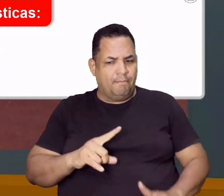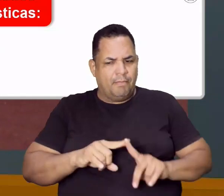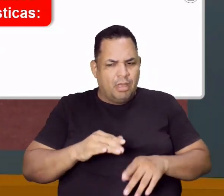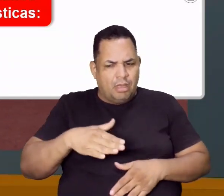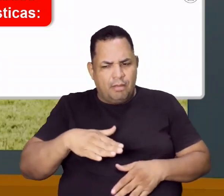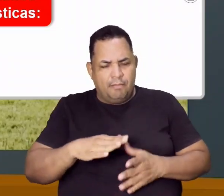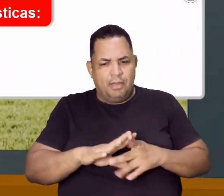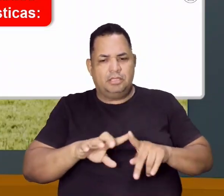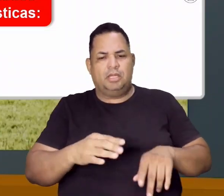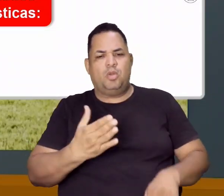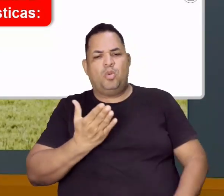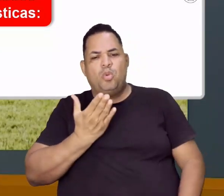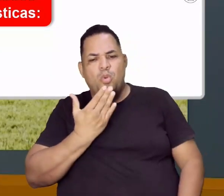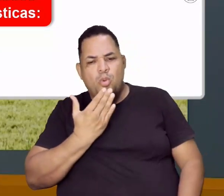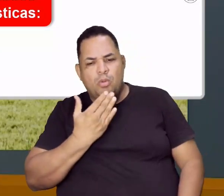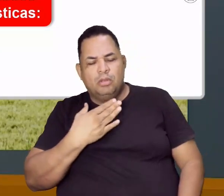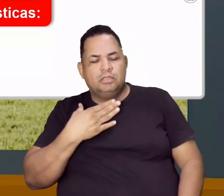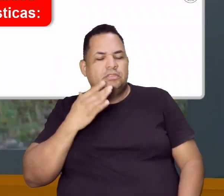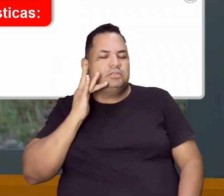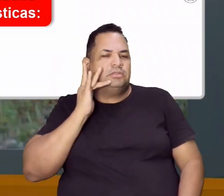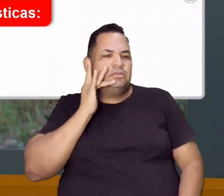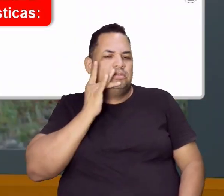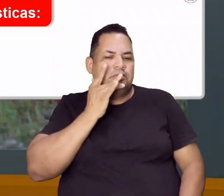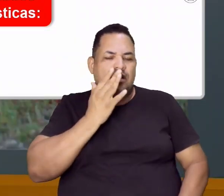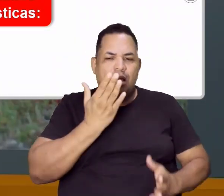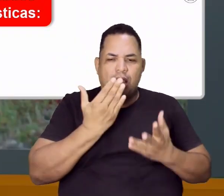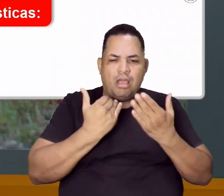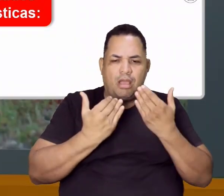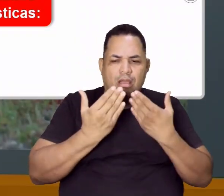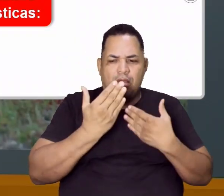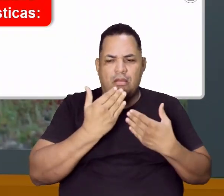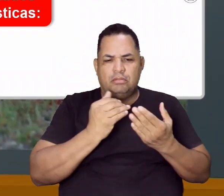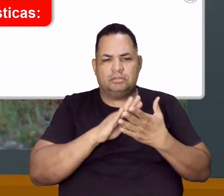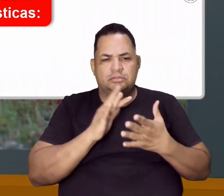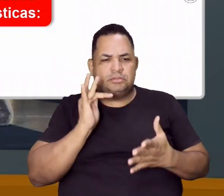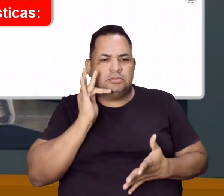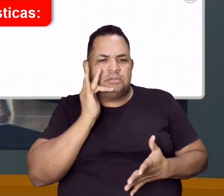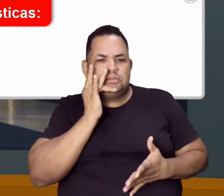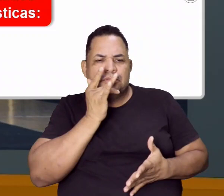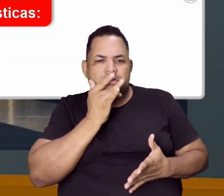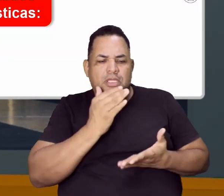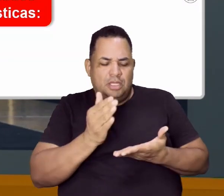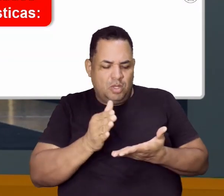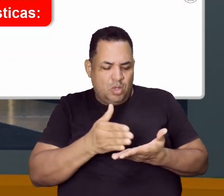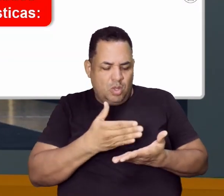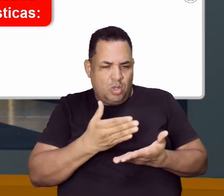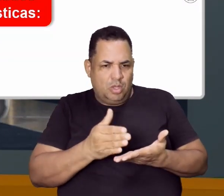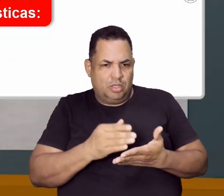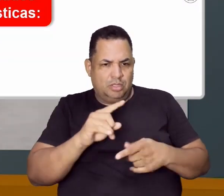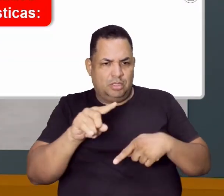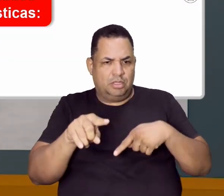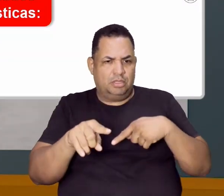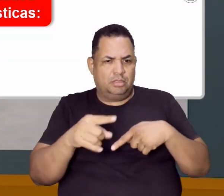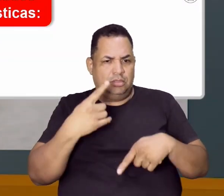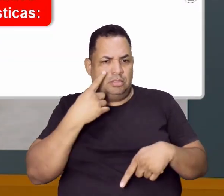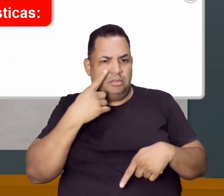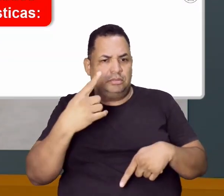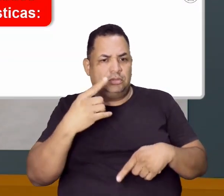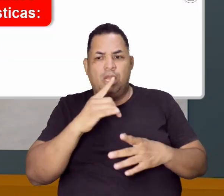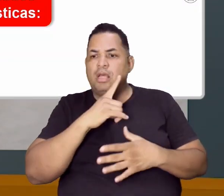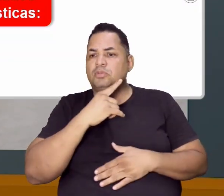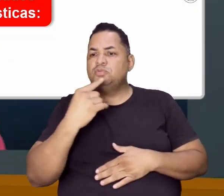come, ela saboreia, ela se alimenta, ela se delicia com aquele prato de comida e na sequência você vê, ela